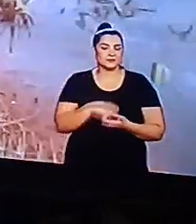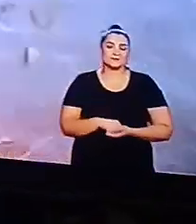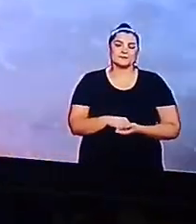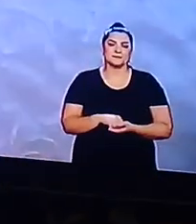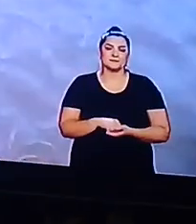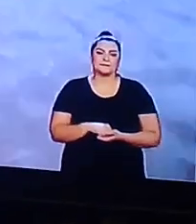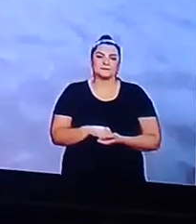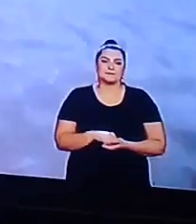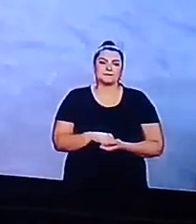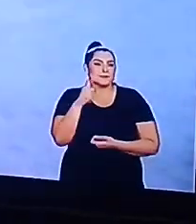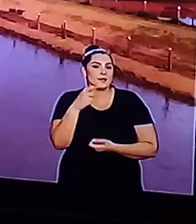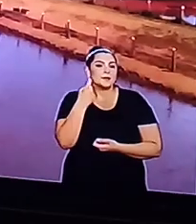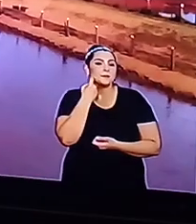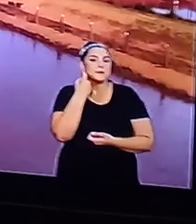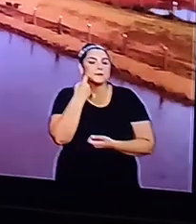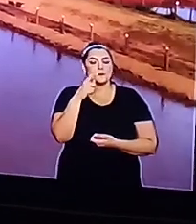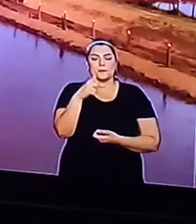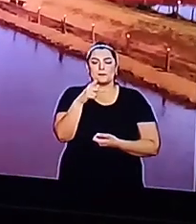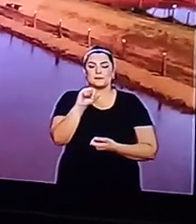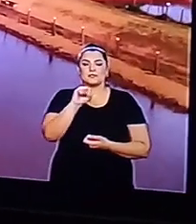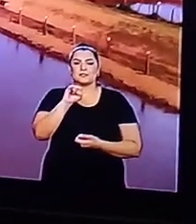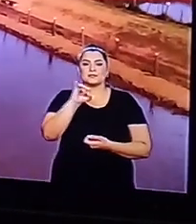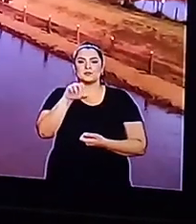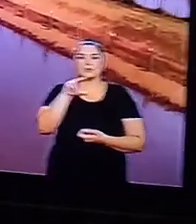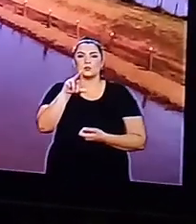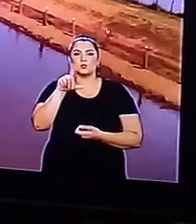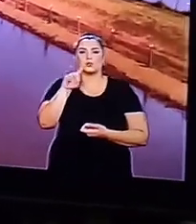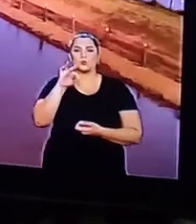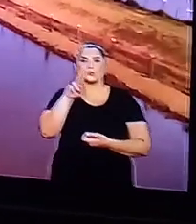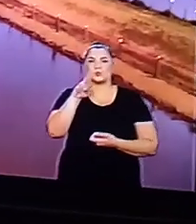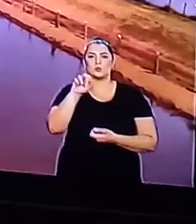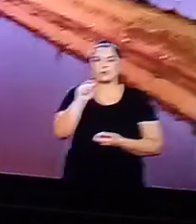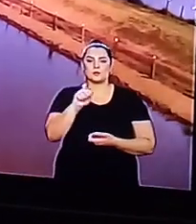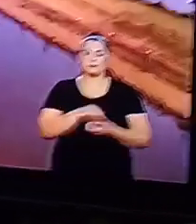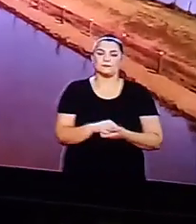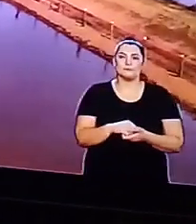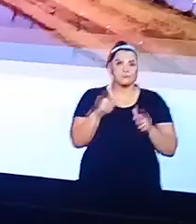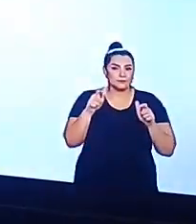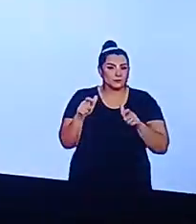Então As doenças São dores